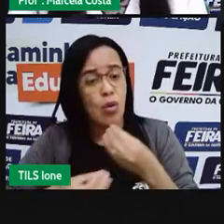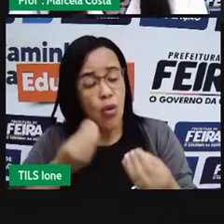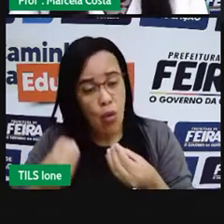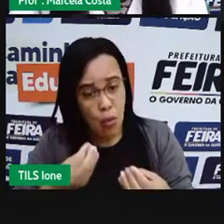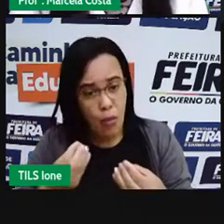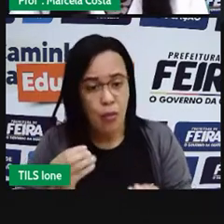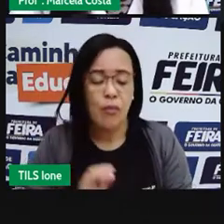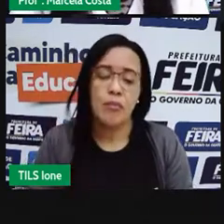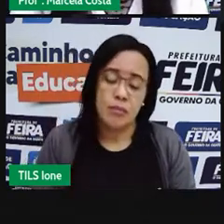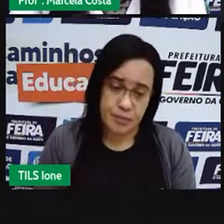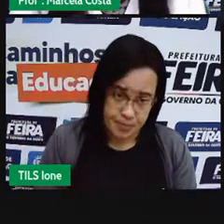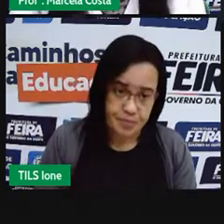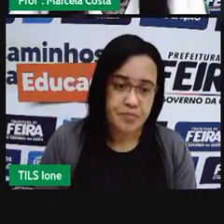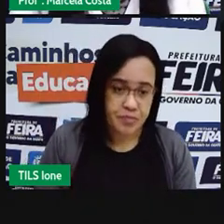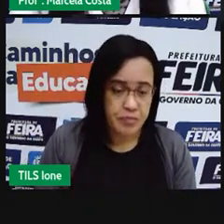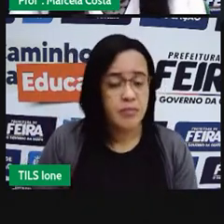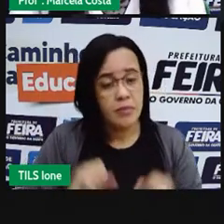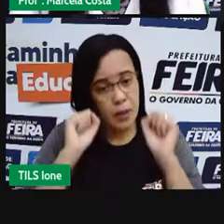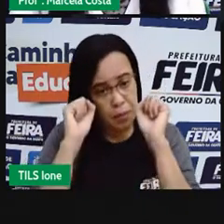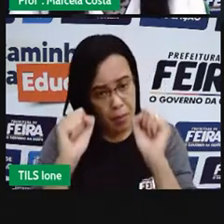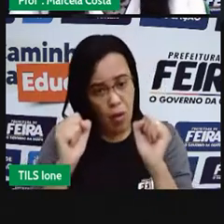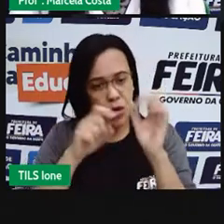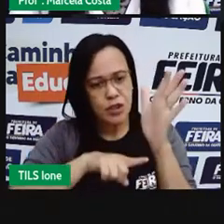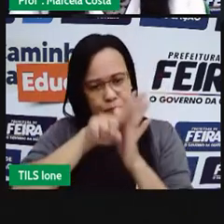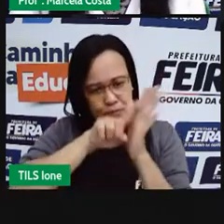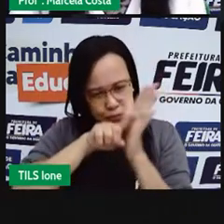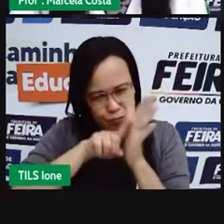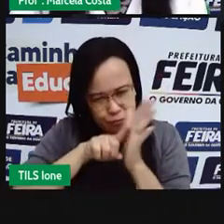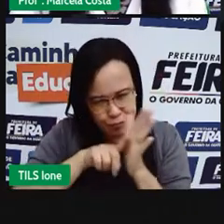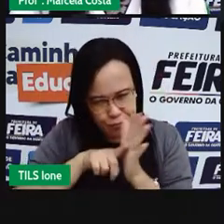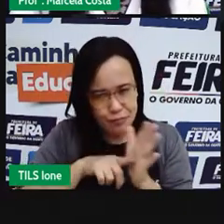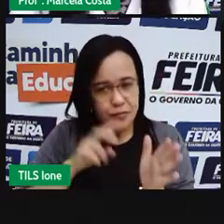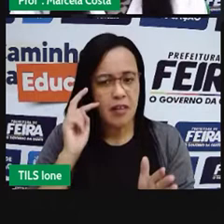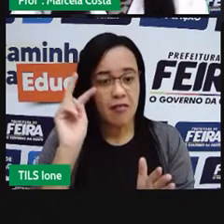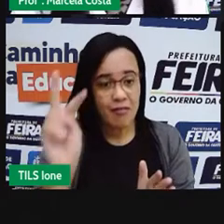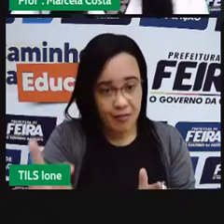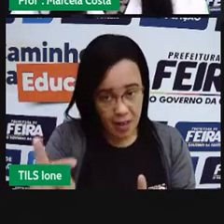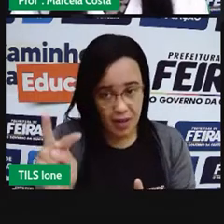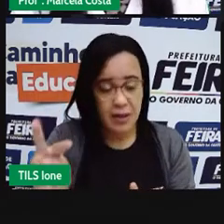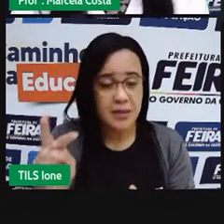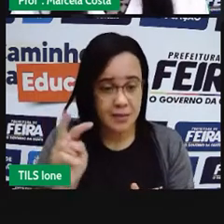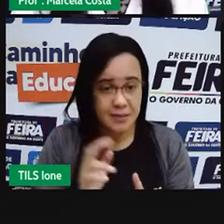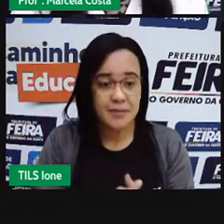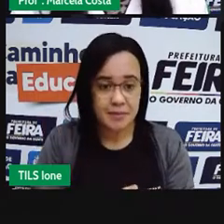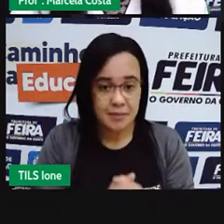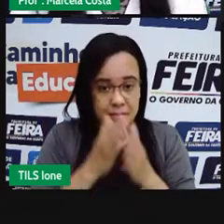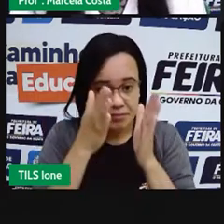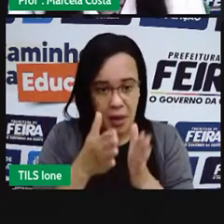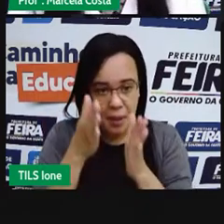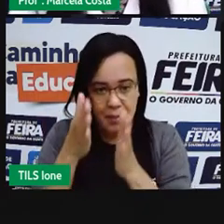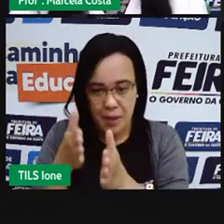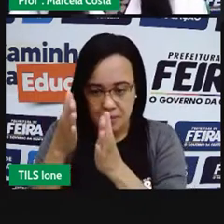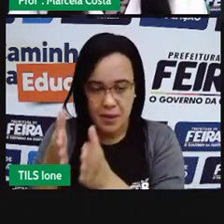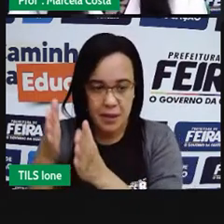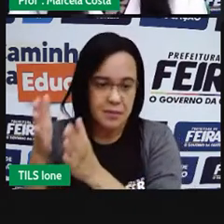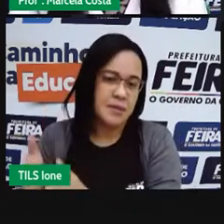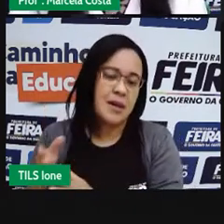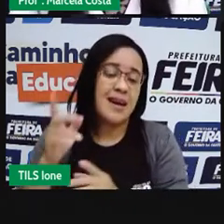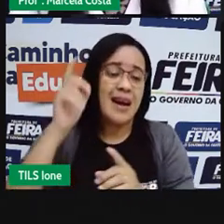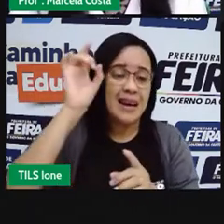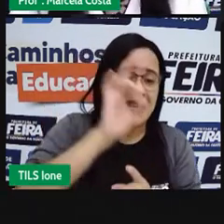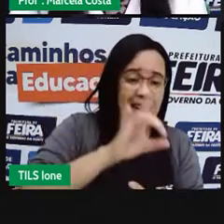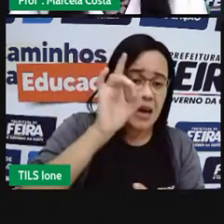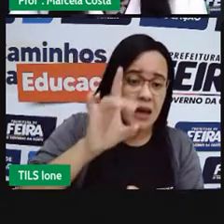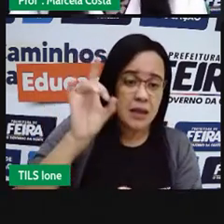recebeu esse consumo? Tudo isso, você consegue acompanhar aqui, nesse passo, mostra o histórico de consumo.